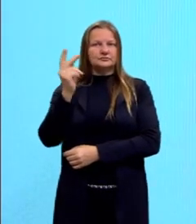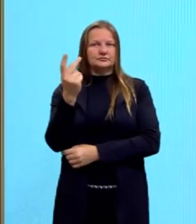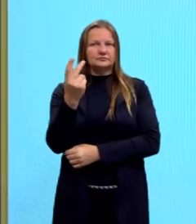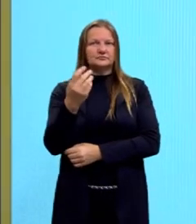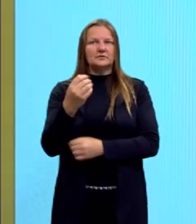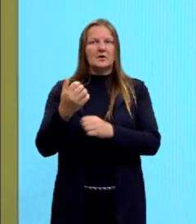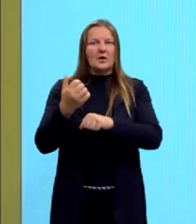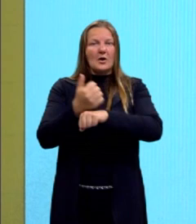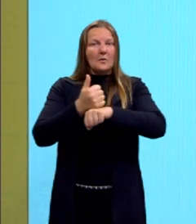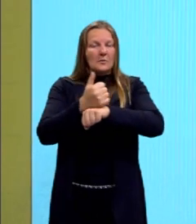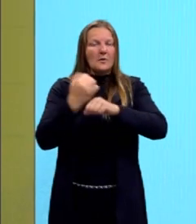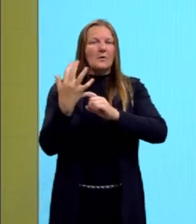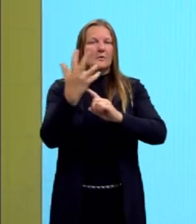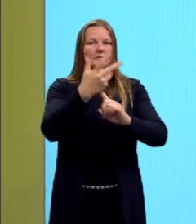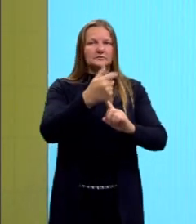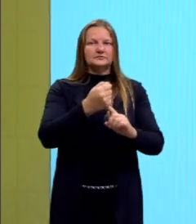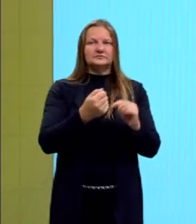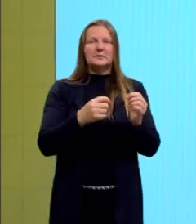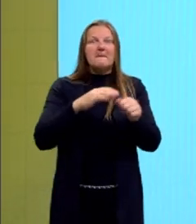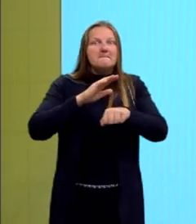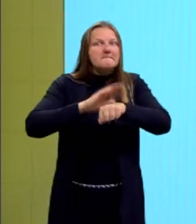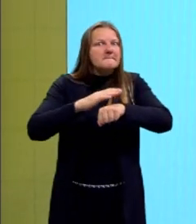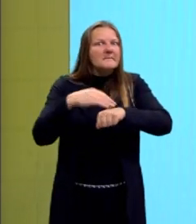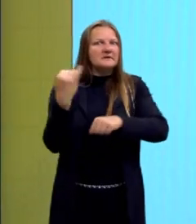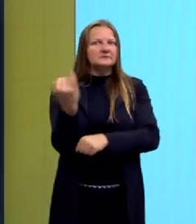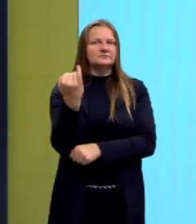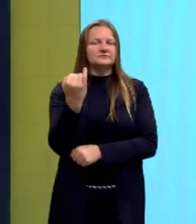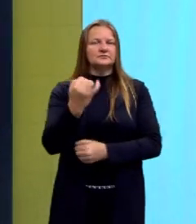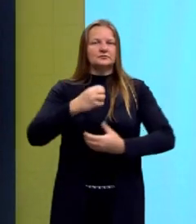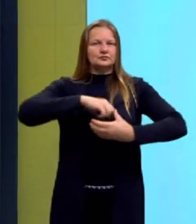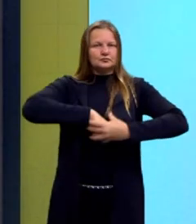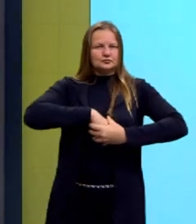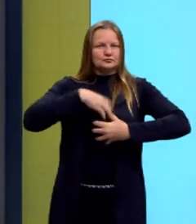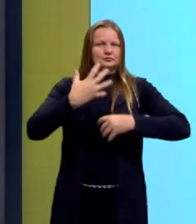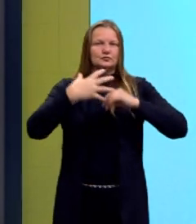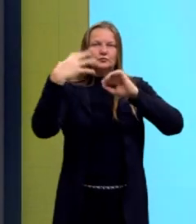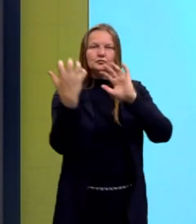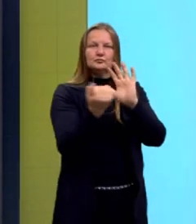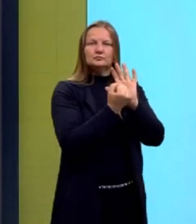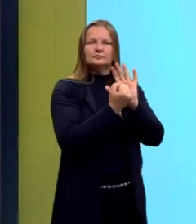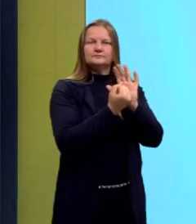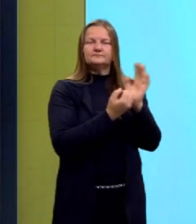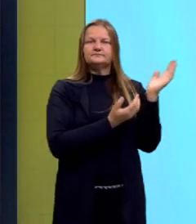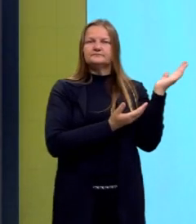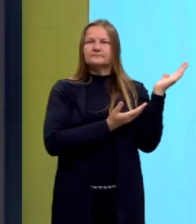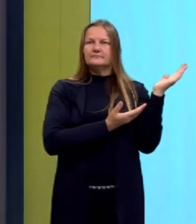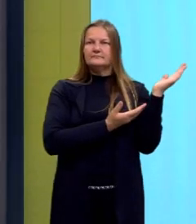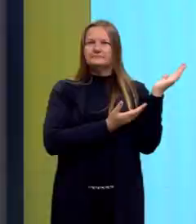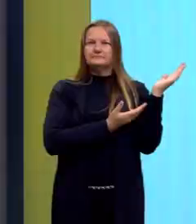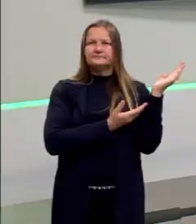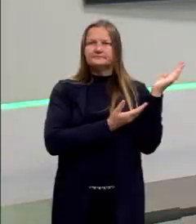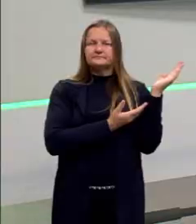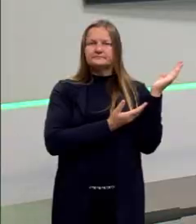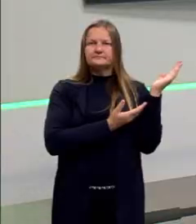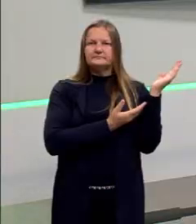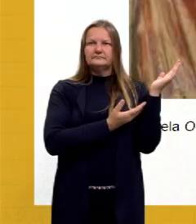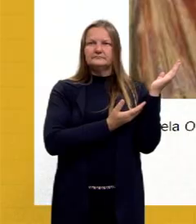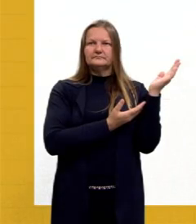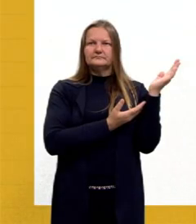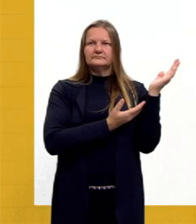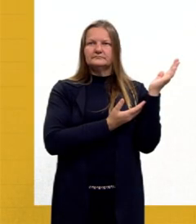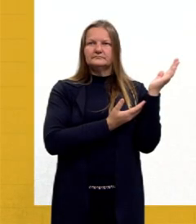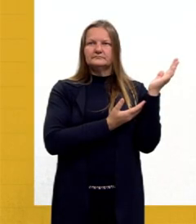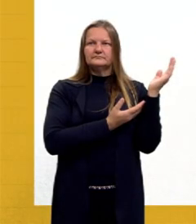Então, são duas obras que eu deixo com vocês para falar de expressionismo. Edward Mutch com o Grito e Os Retirantes do Portinari.